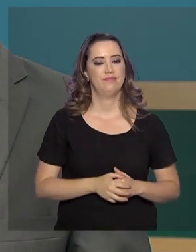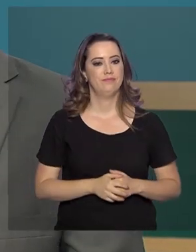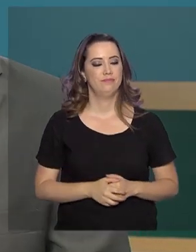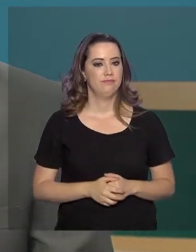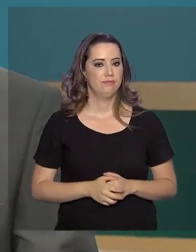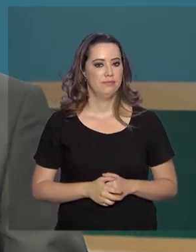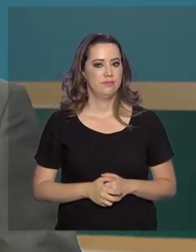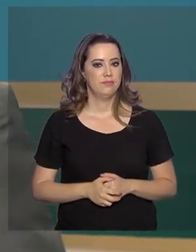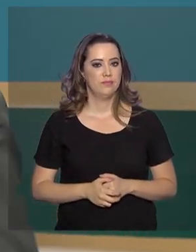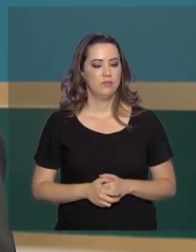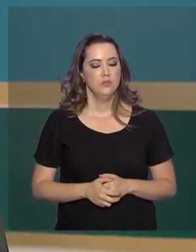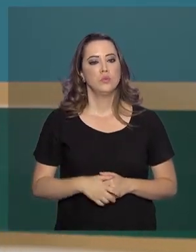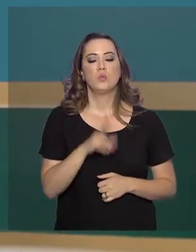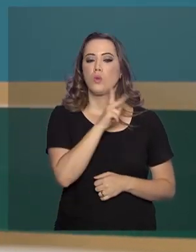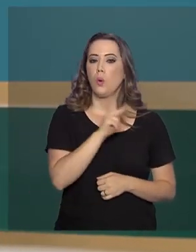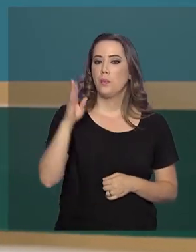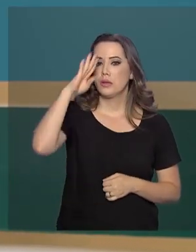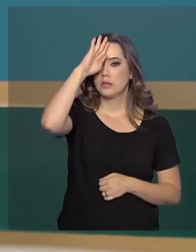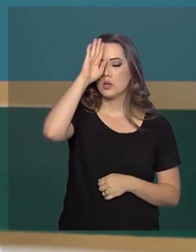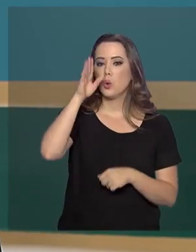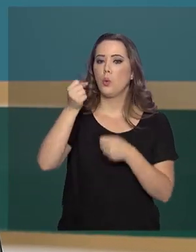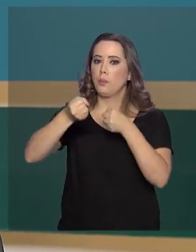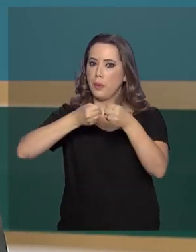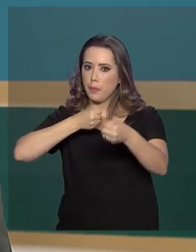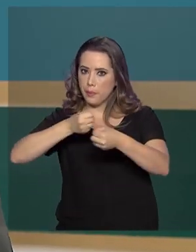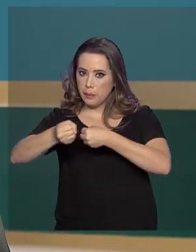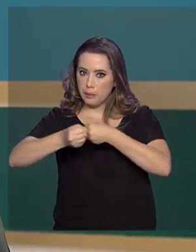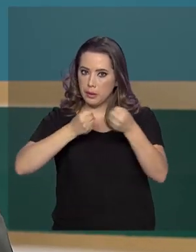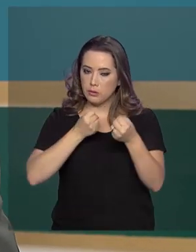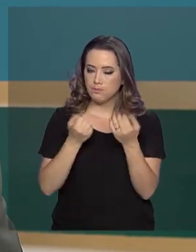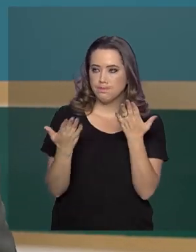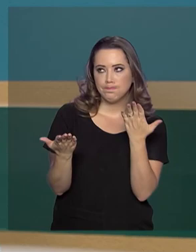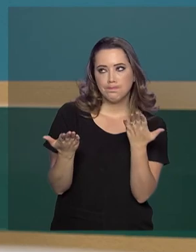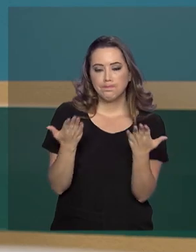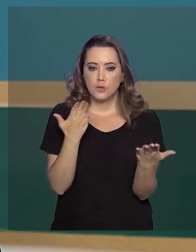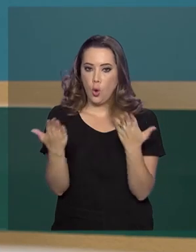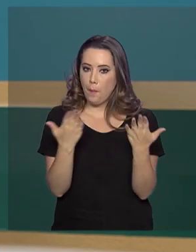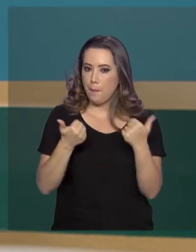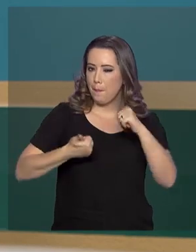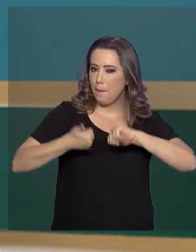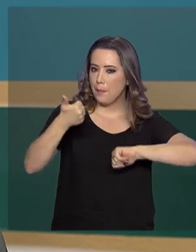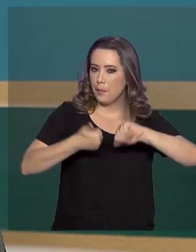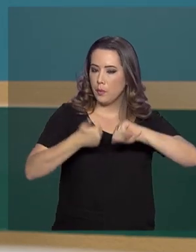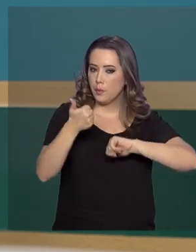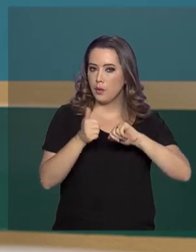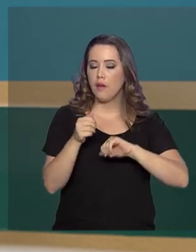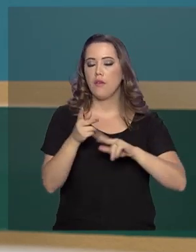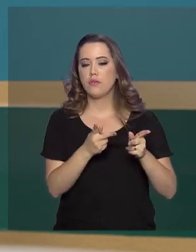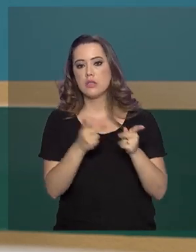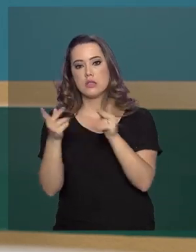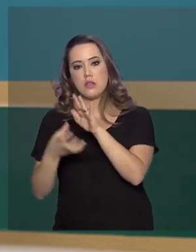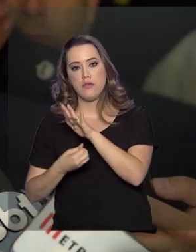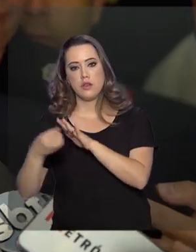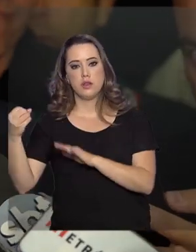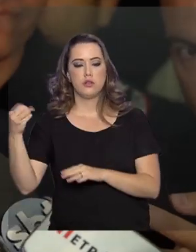E o presidente Jair Bolsonaro conversou com a imprensa e avaliou a visita à Arábia Saudita.